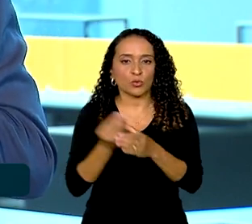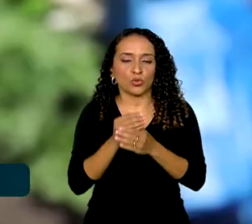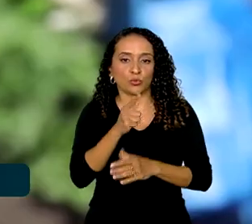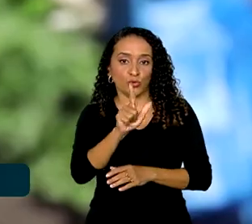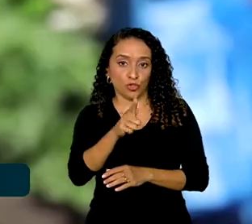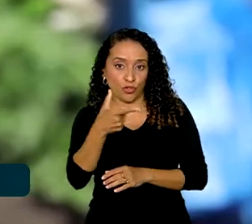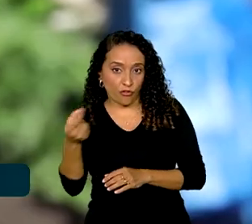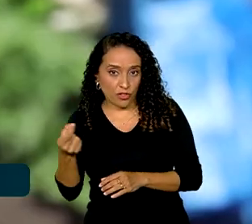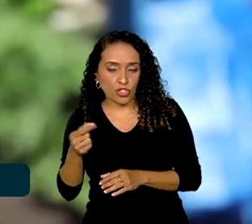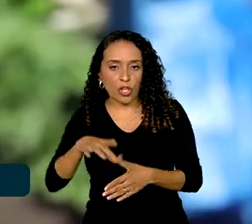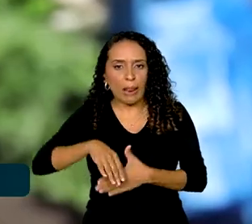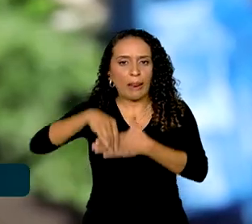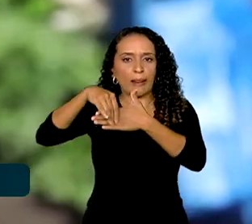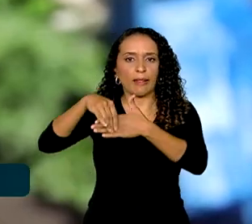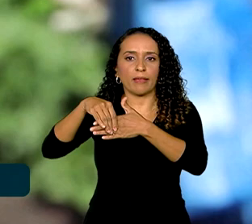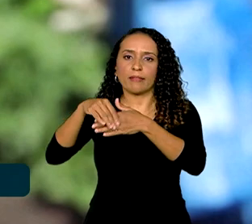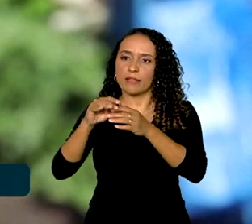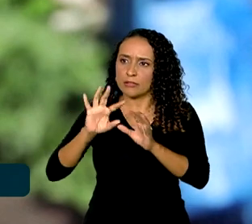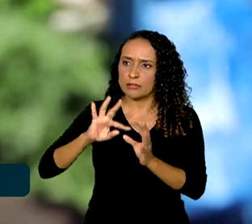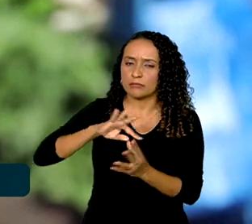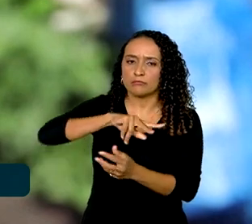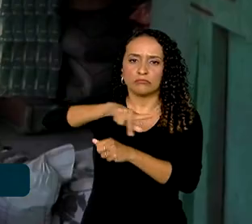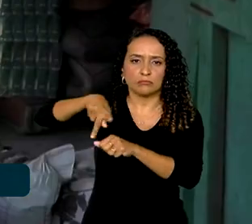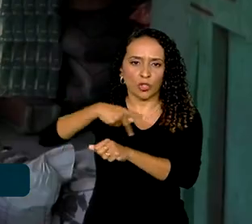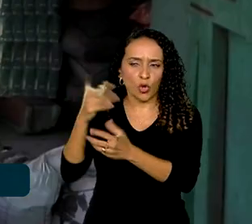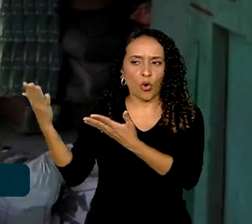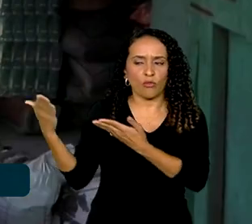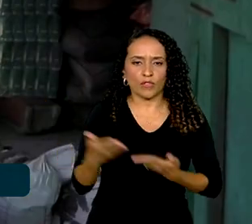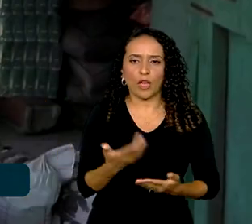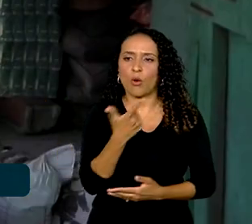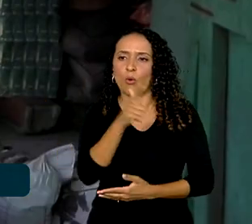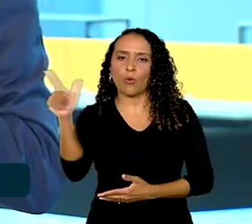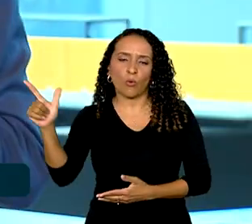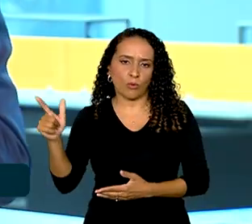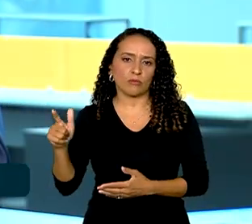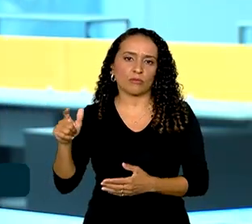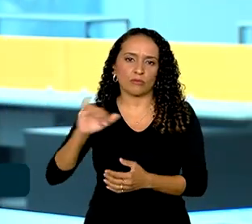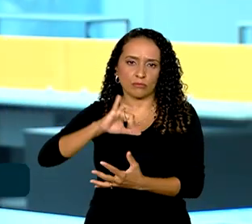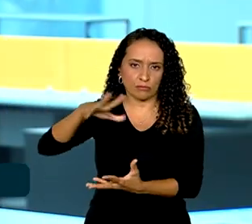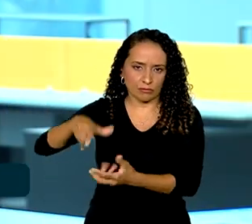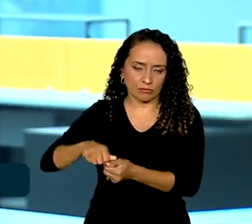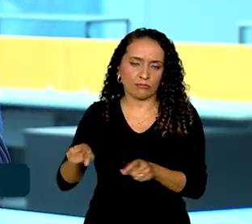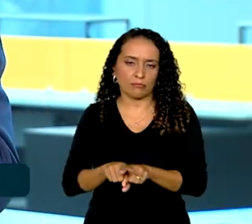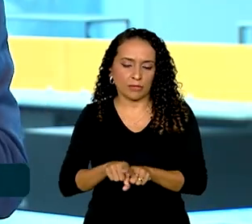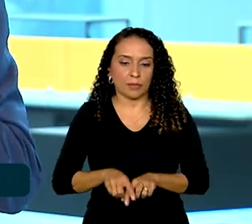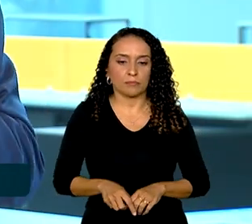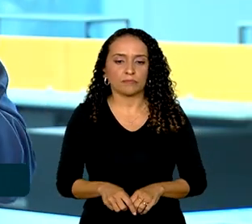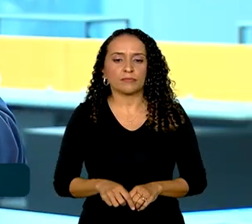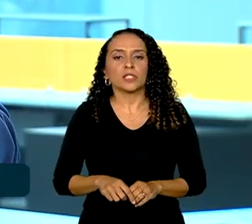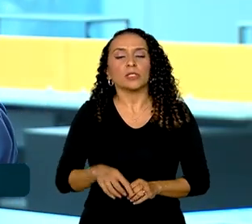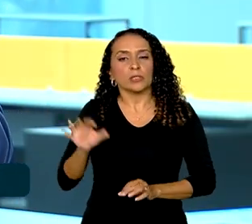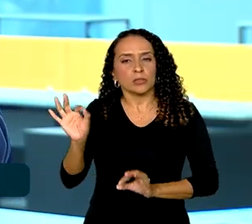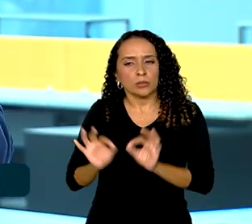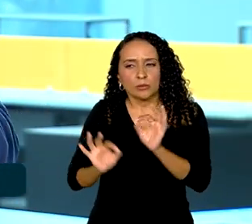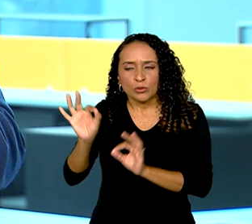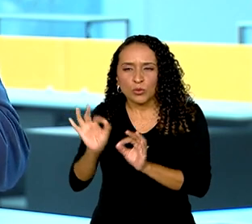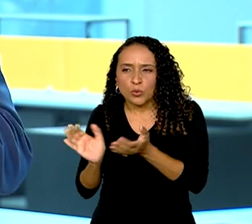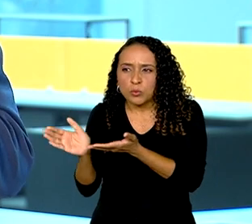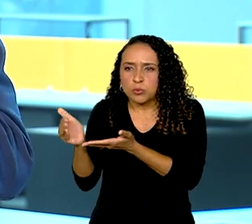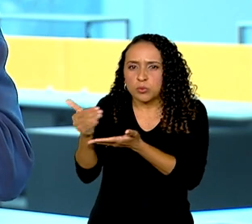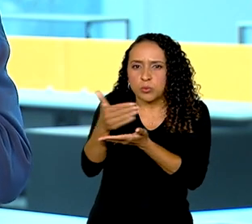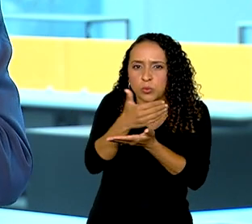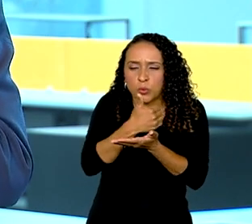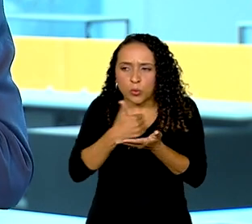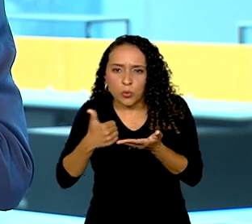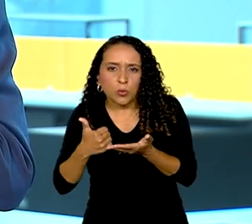G20, líderes de nações convidadas e organismos internacionais. Pelos levantamentos desses